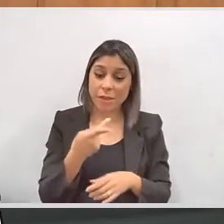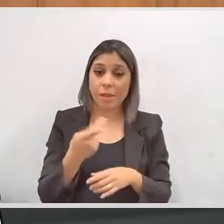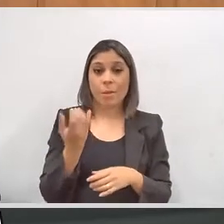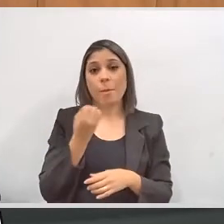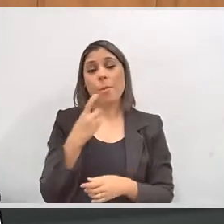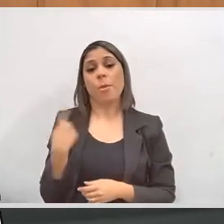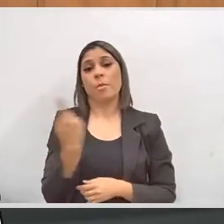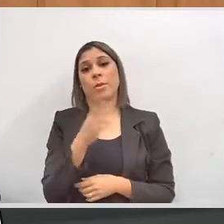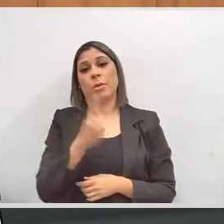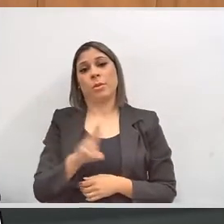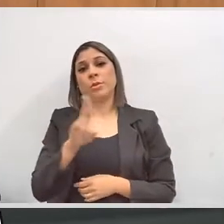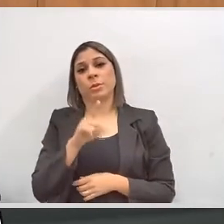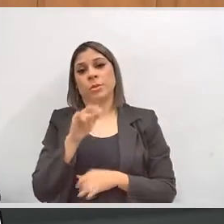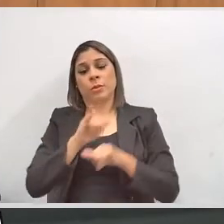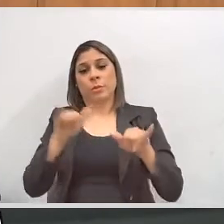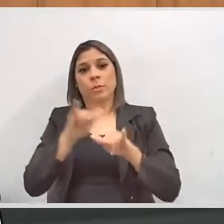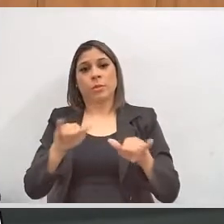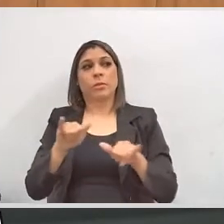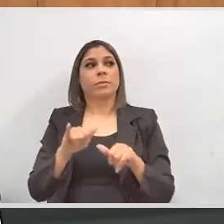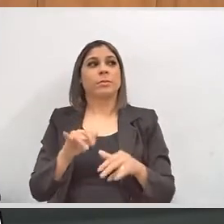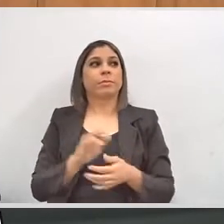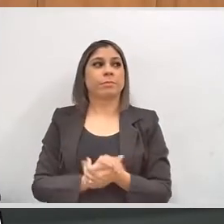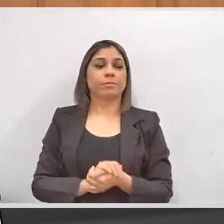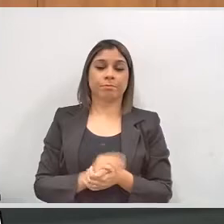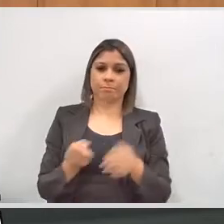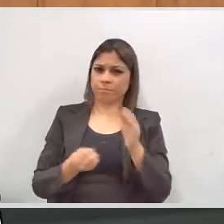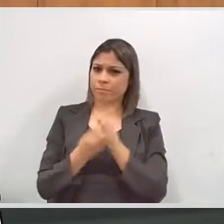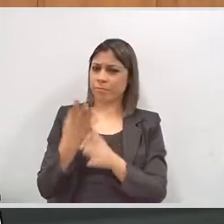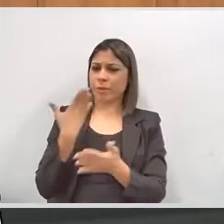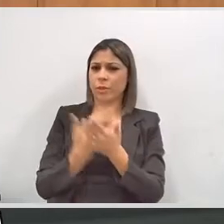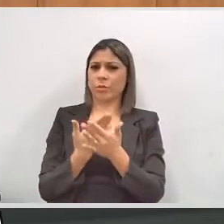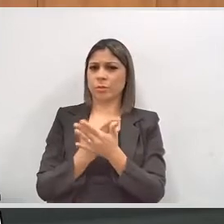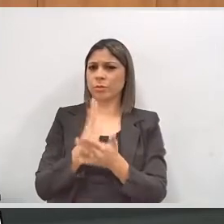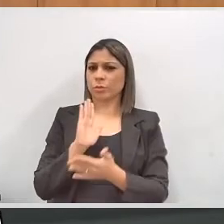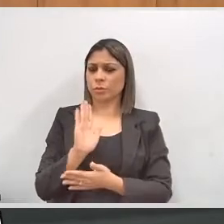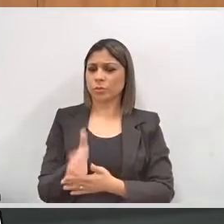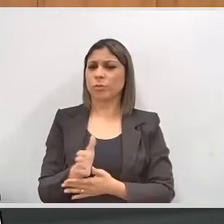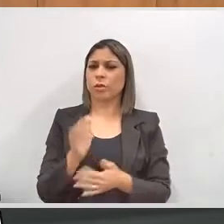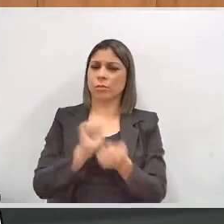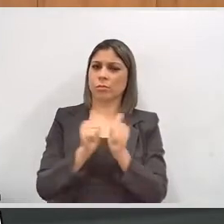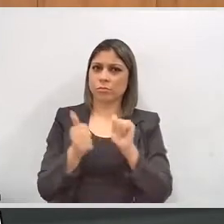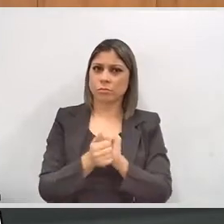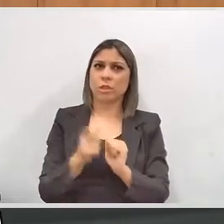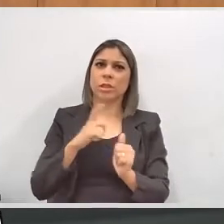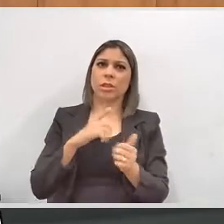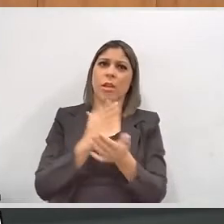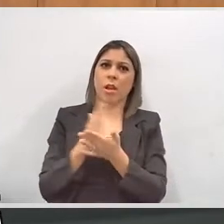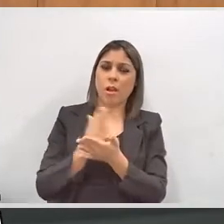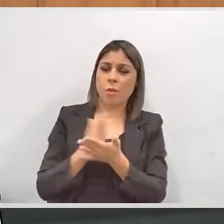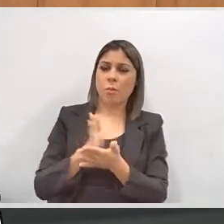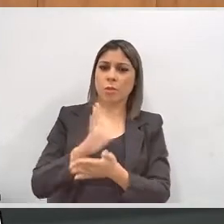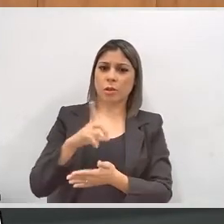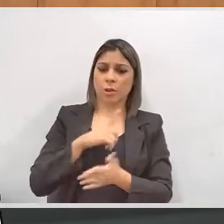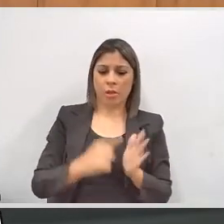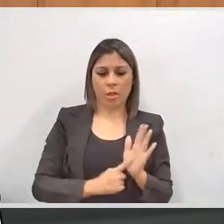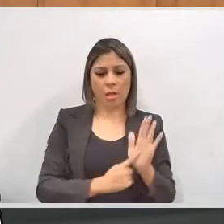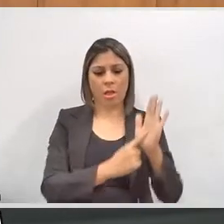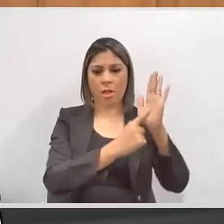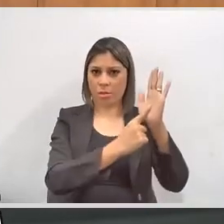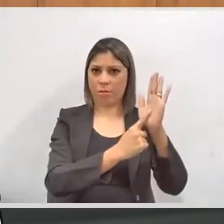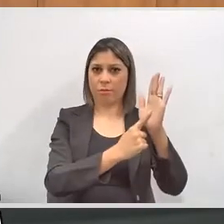seria de muita utilidade para a gente. Sim, várias dessas escolas já foram adaptadas, algumas existem plataformas